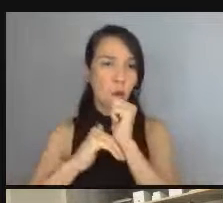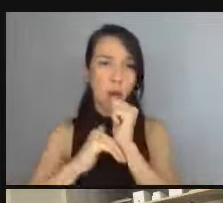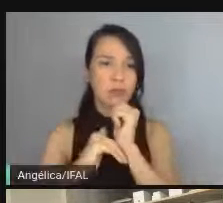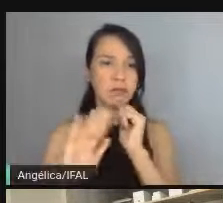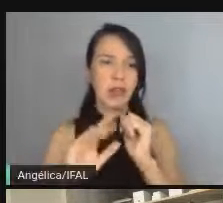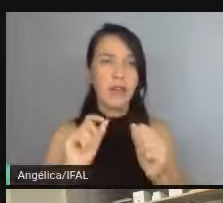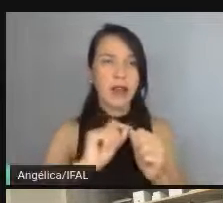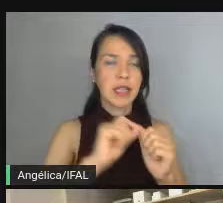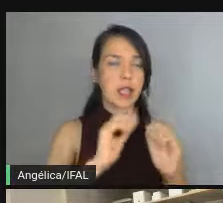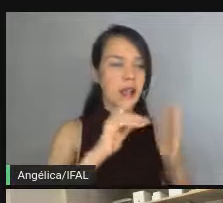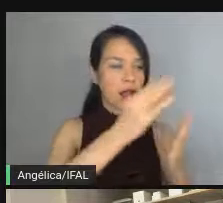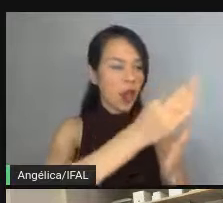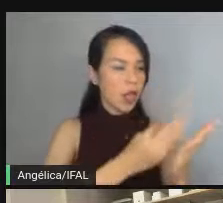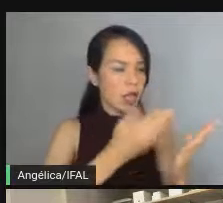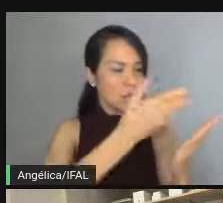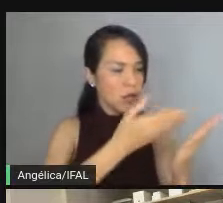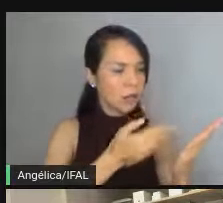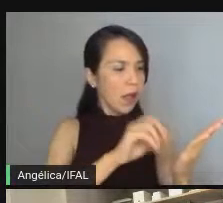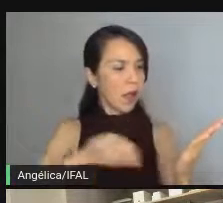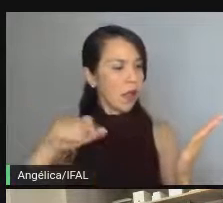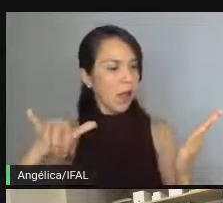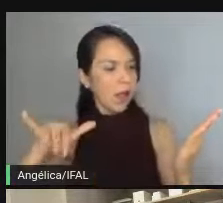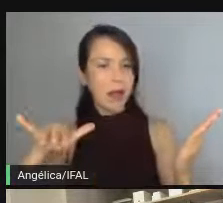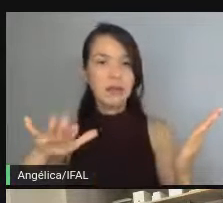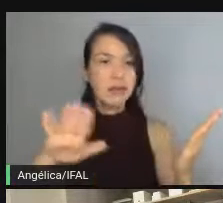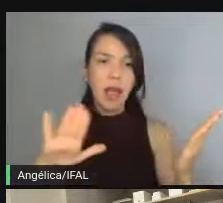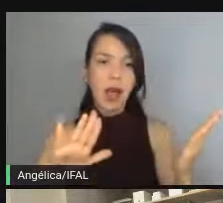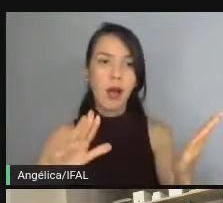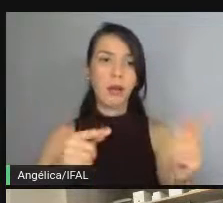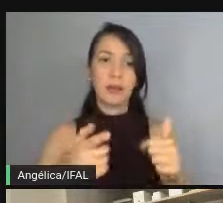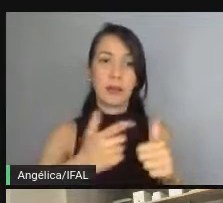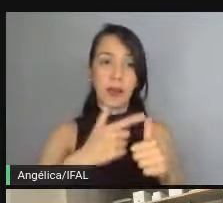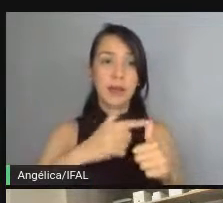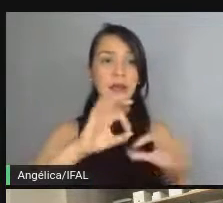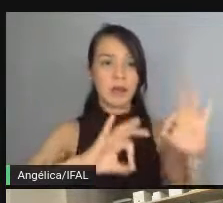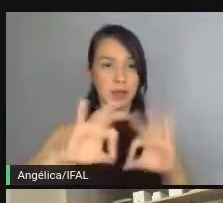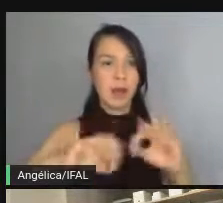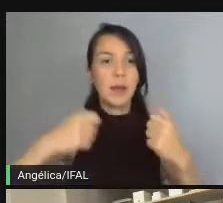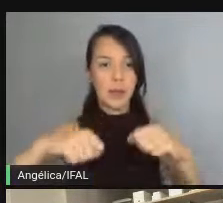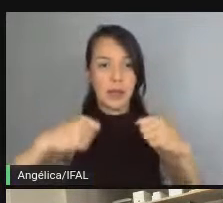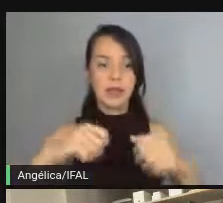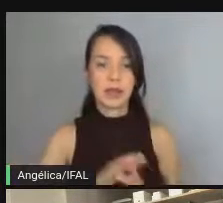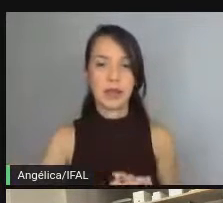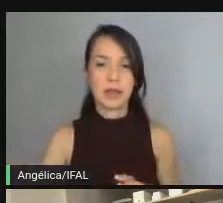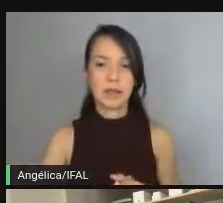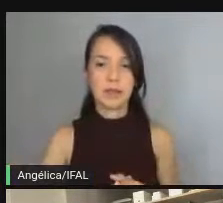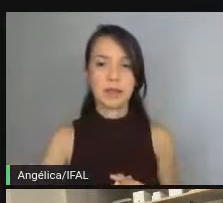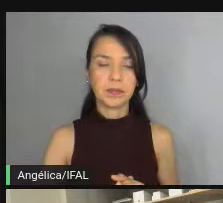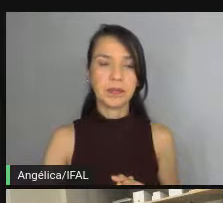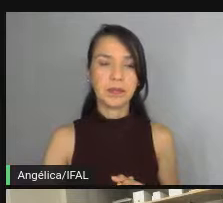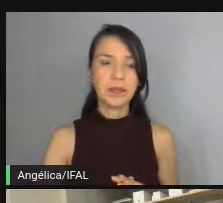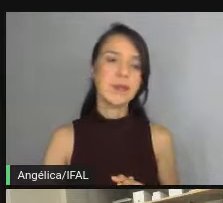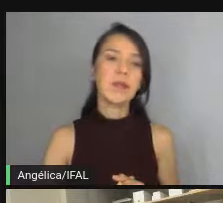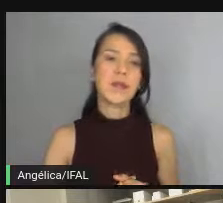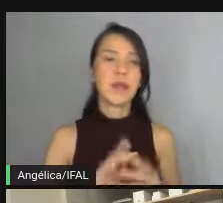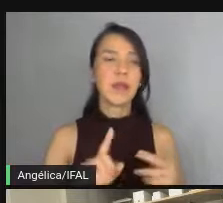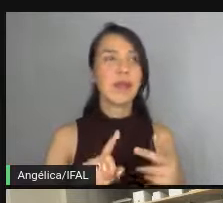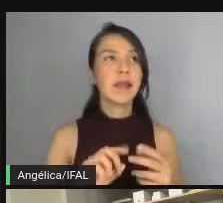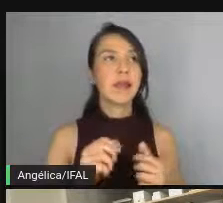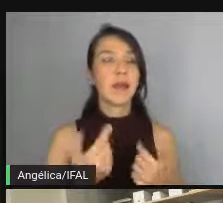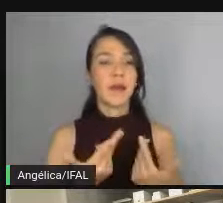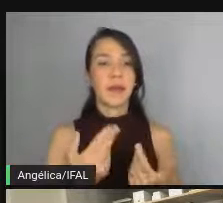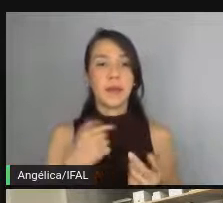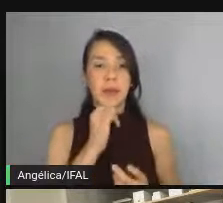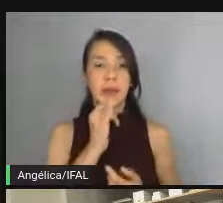coisa, já ir para o código, já tentar codificar alguma coisa. Na verdade, a primeira coisa que ele tem que fazer é se organizar. Ou seja,